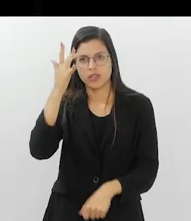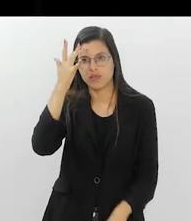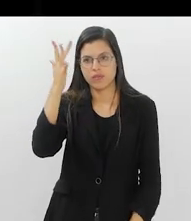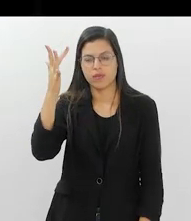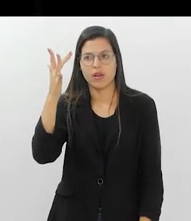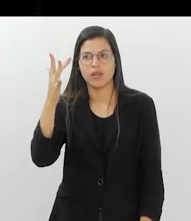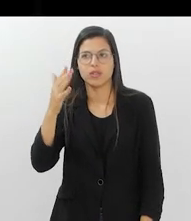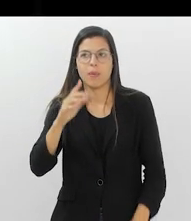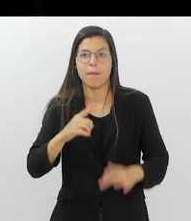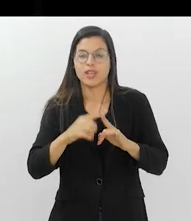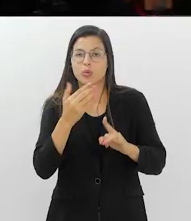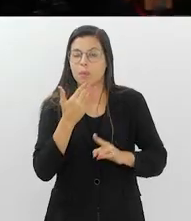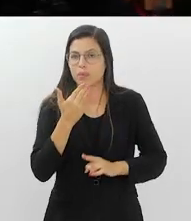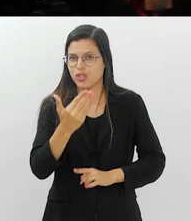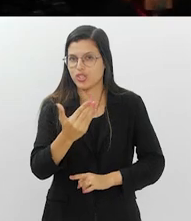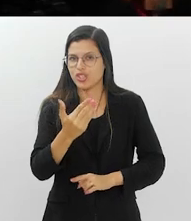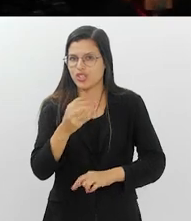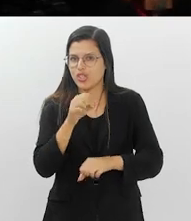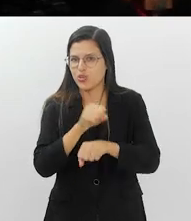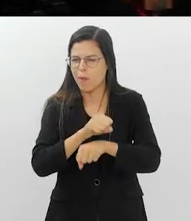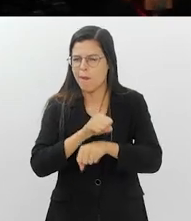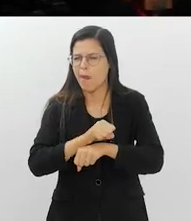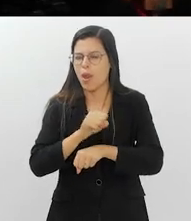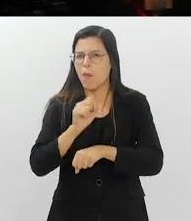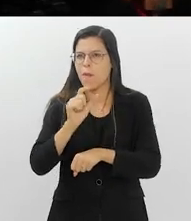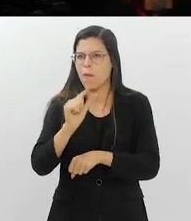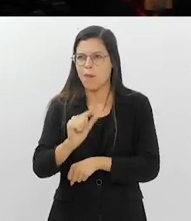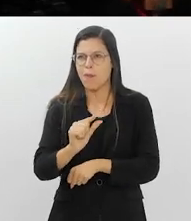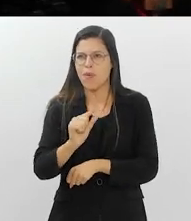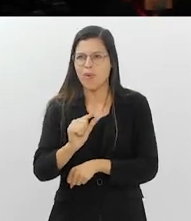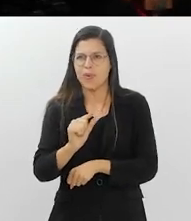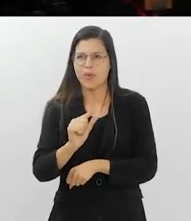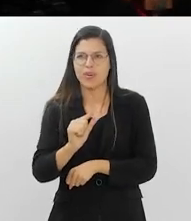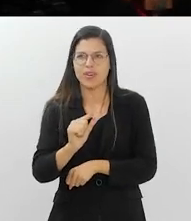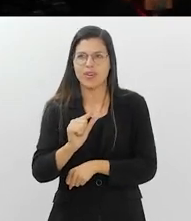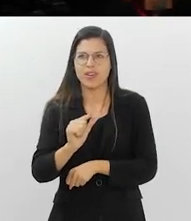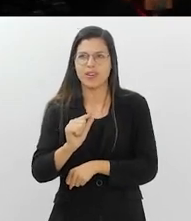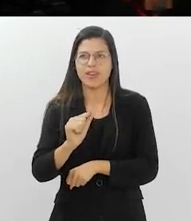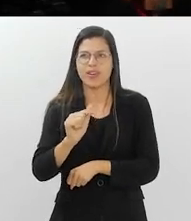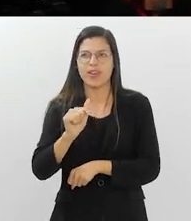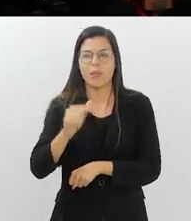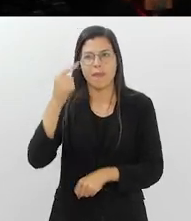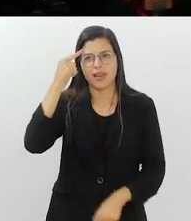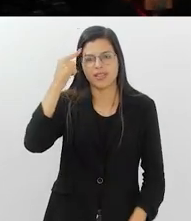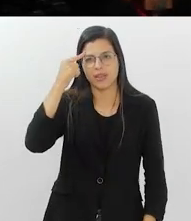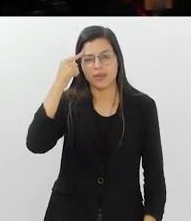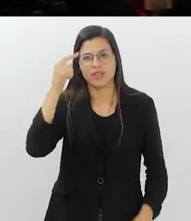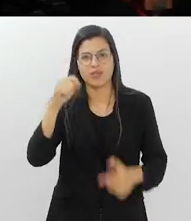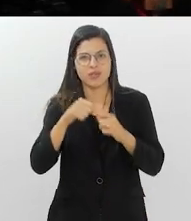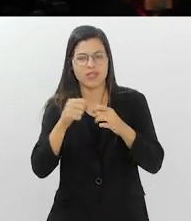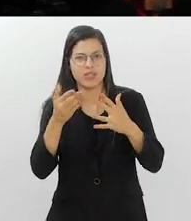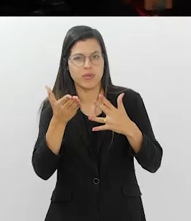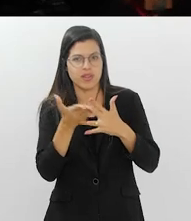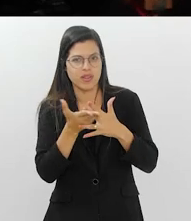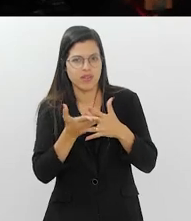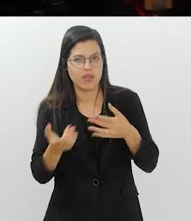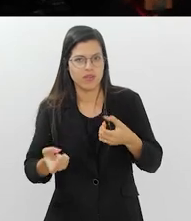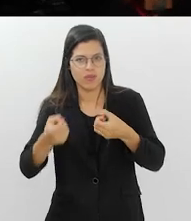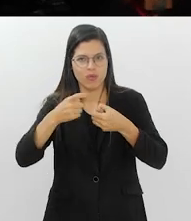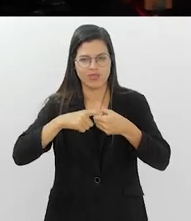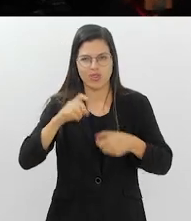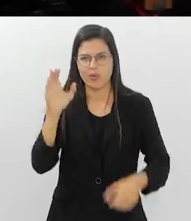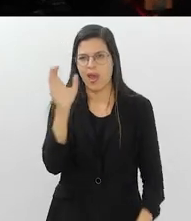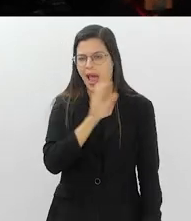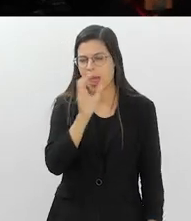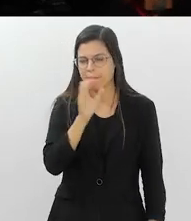Mas eu vou pedir ao senhor que guarde a vastidão dos seus pensamentos, que nós temos que fazer um breve intervalo e voltamos